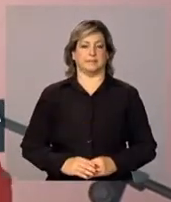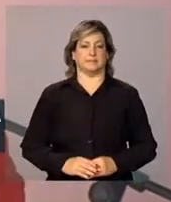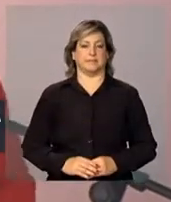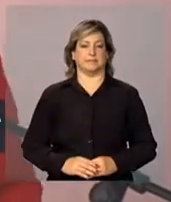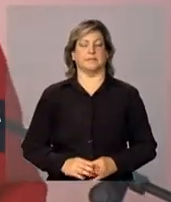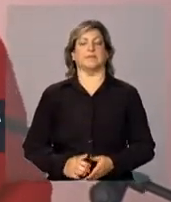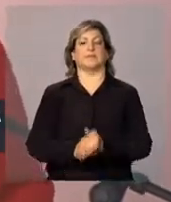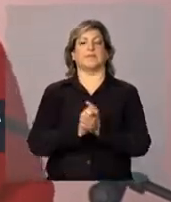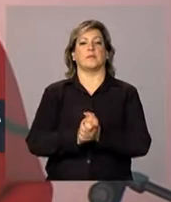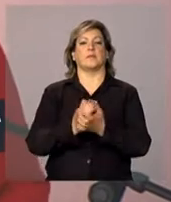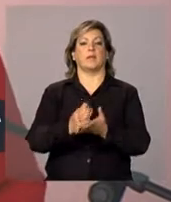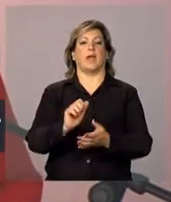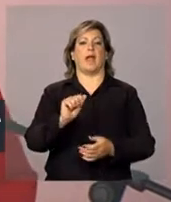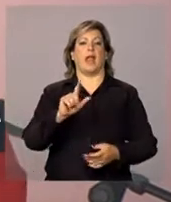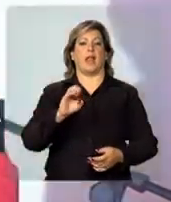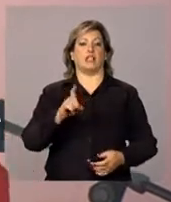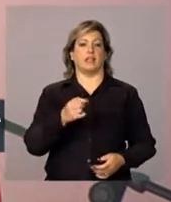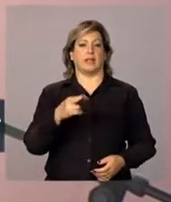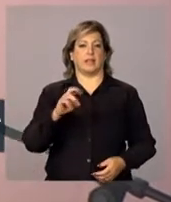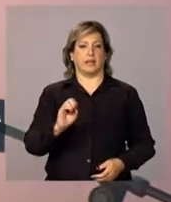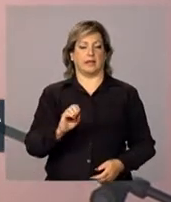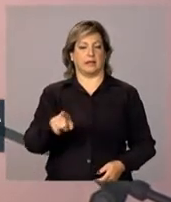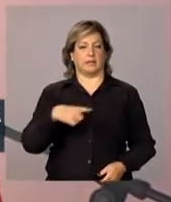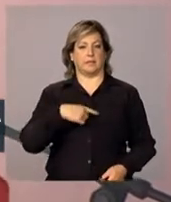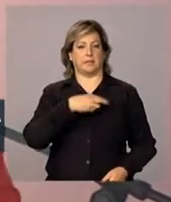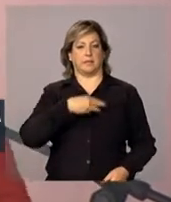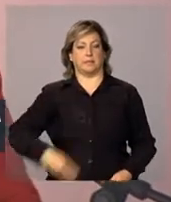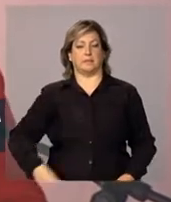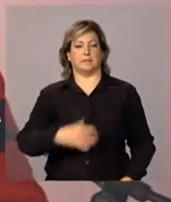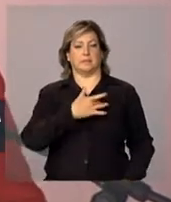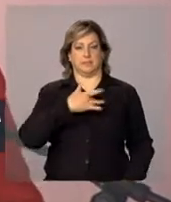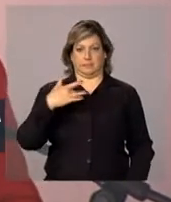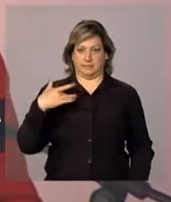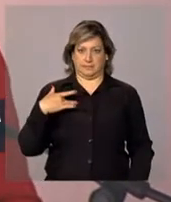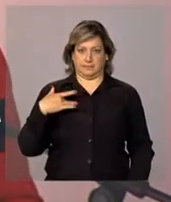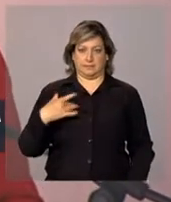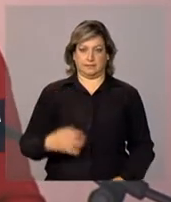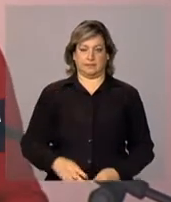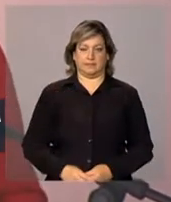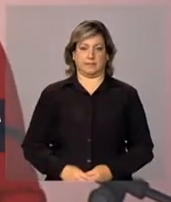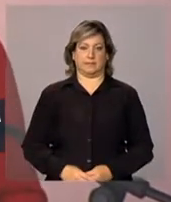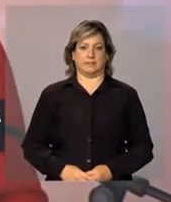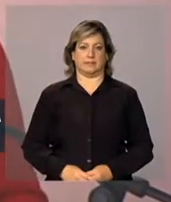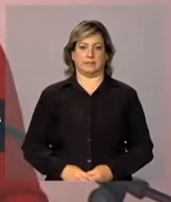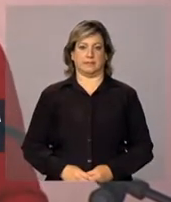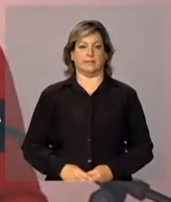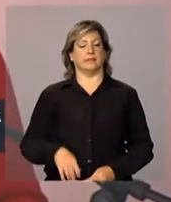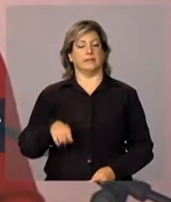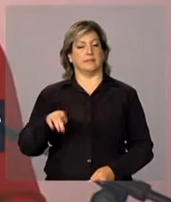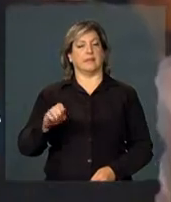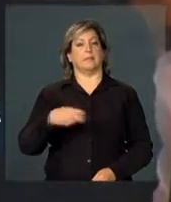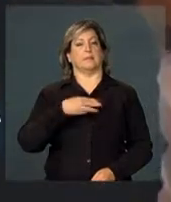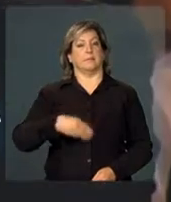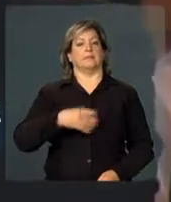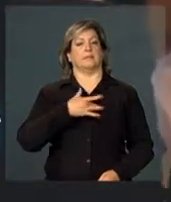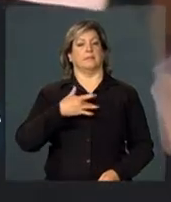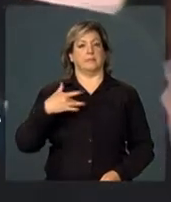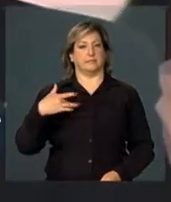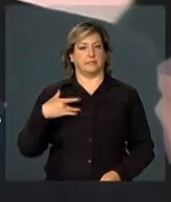Cumprimentar o Alexandre Padilha, que é o ministro da Saúde.